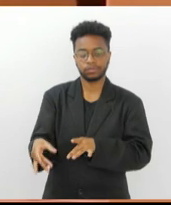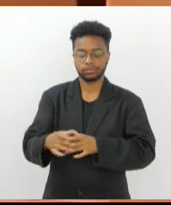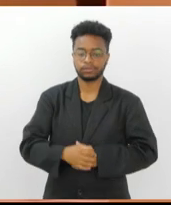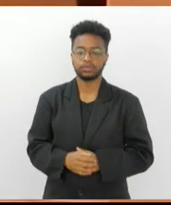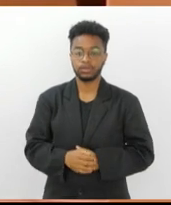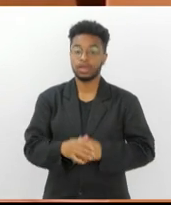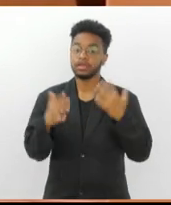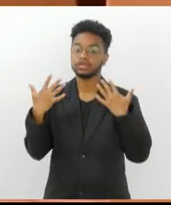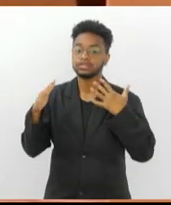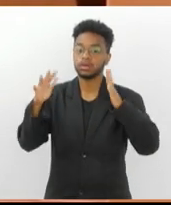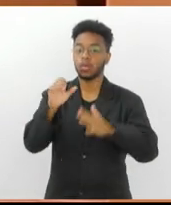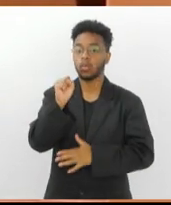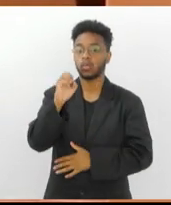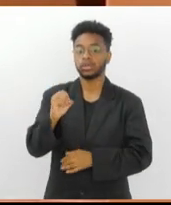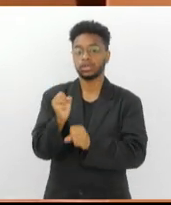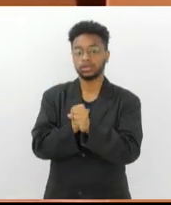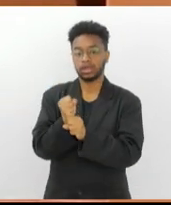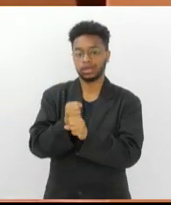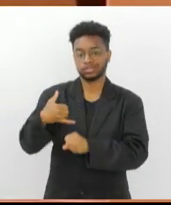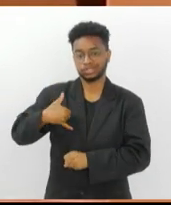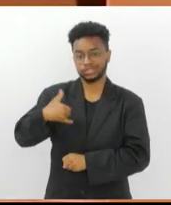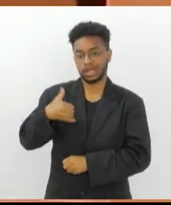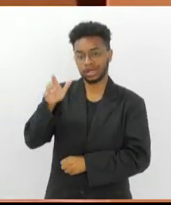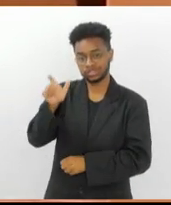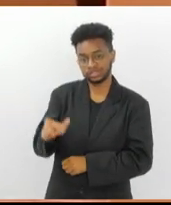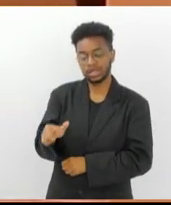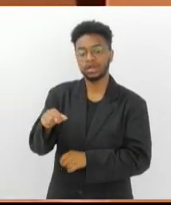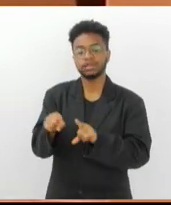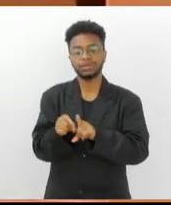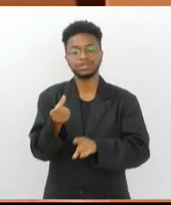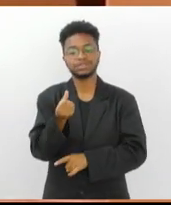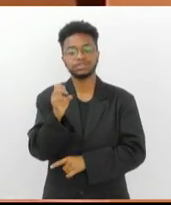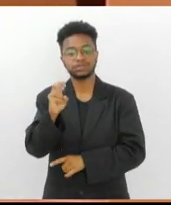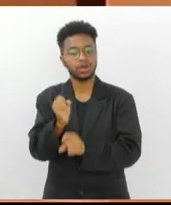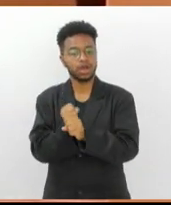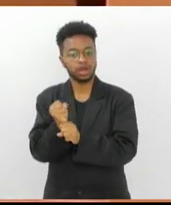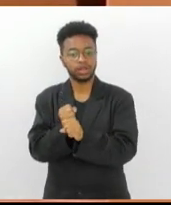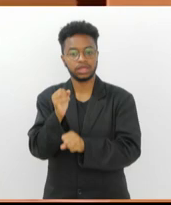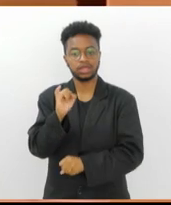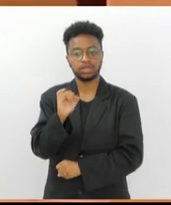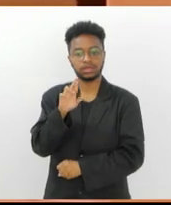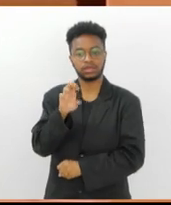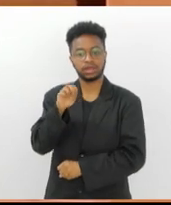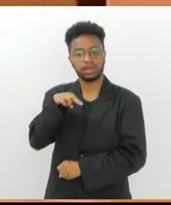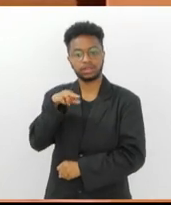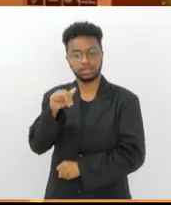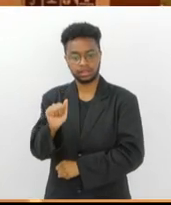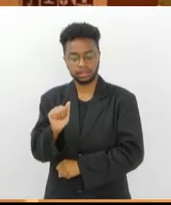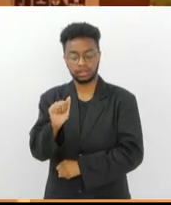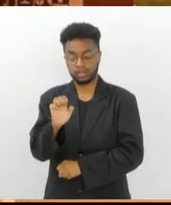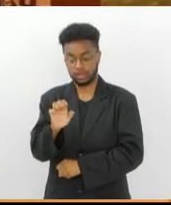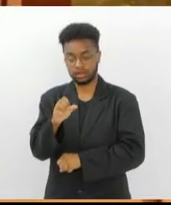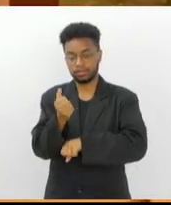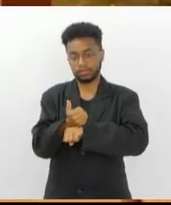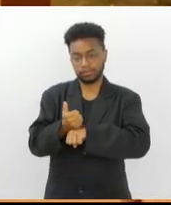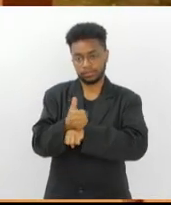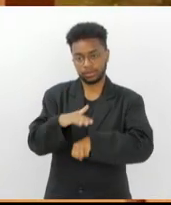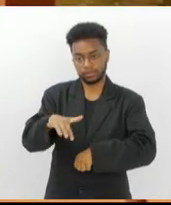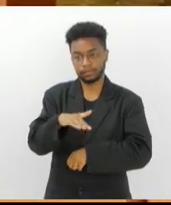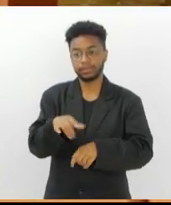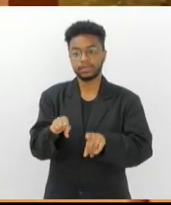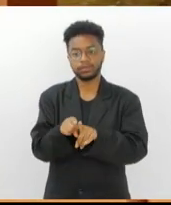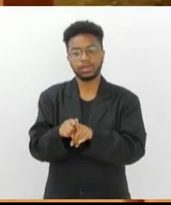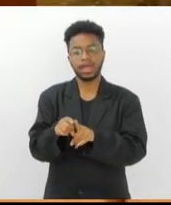que comemora os 80 anos de idade e 65 de carreira de Irene Havashi. Uma das maiores e mais